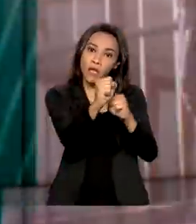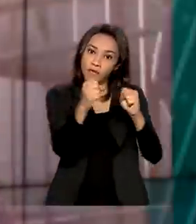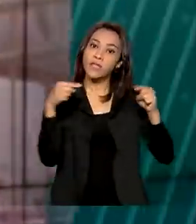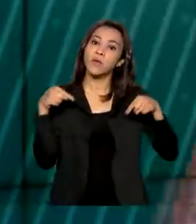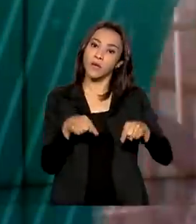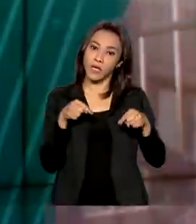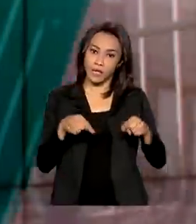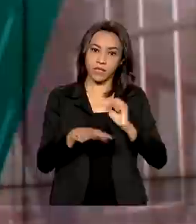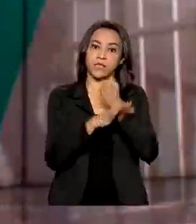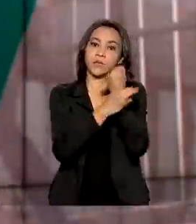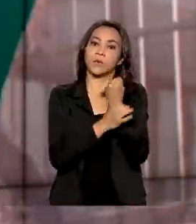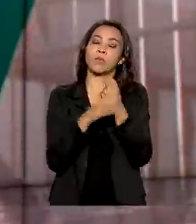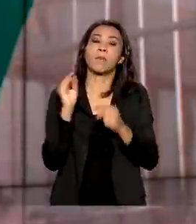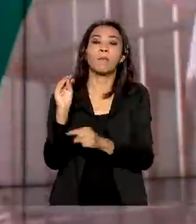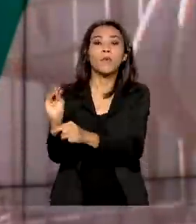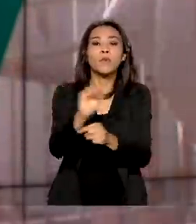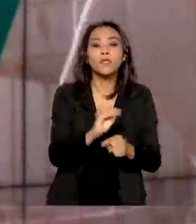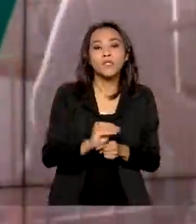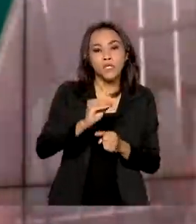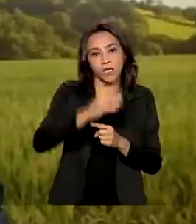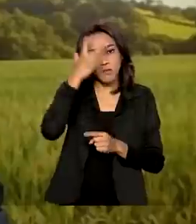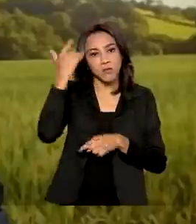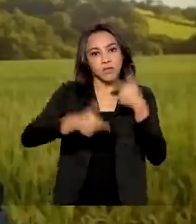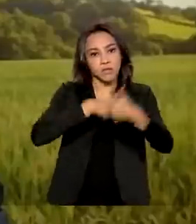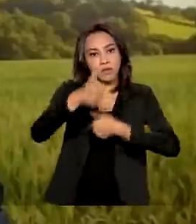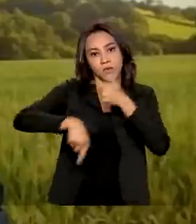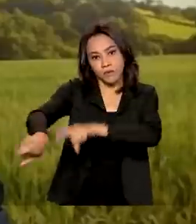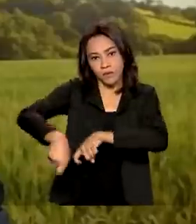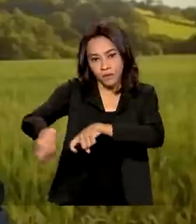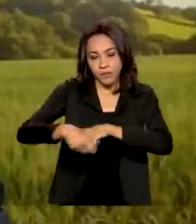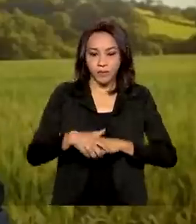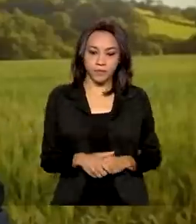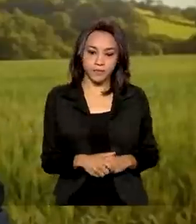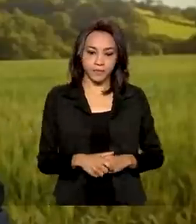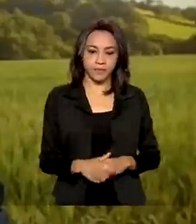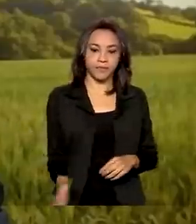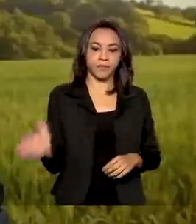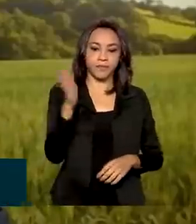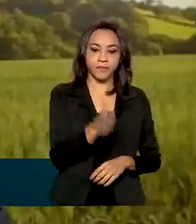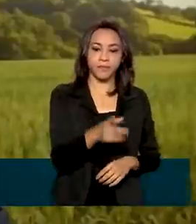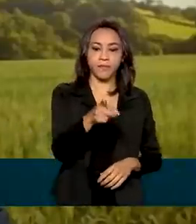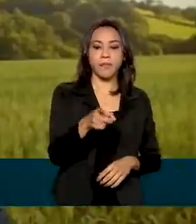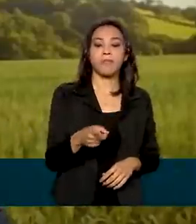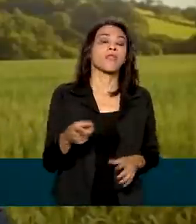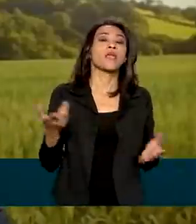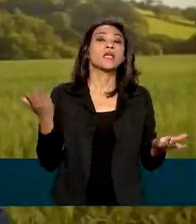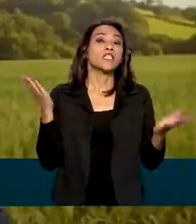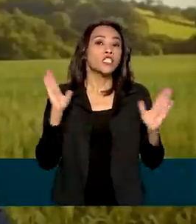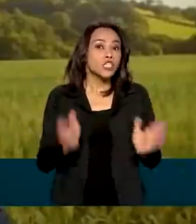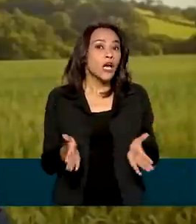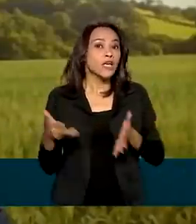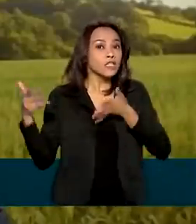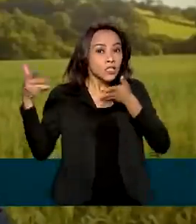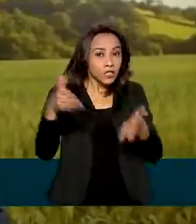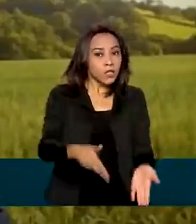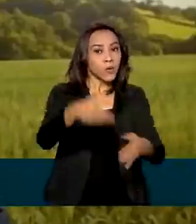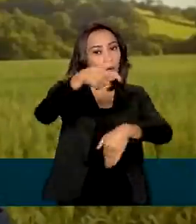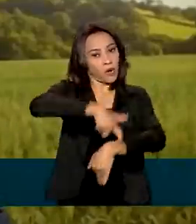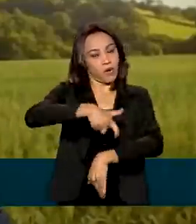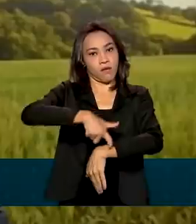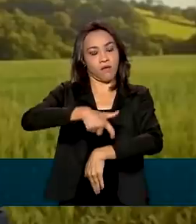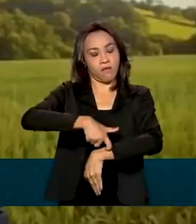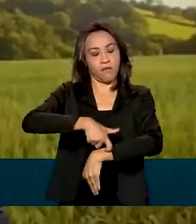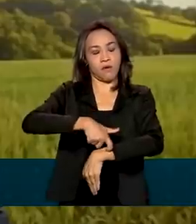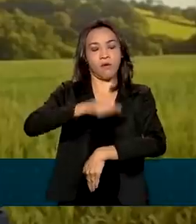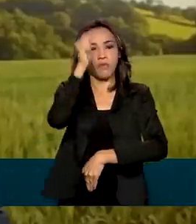proteger os produtores brasileiros. Chegou a hora do Brasil construir um futuro mais estável ao